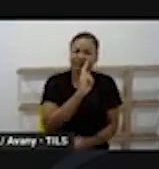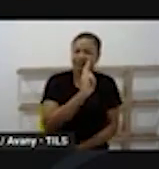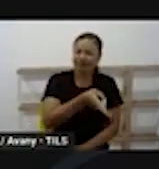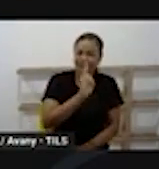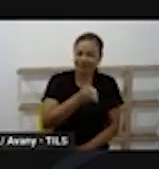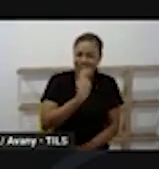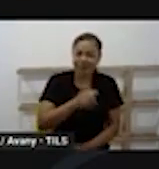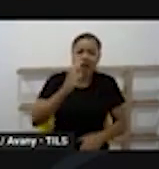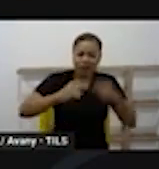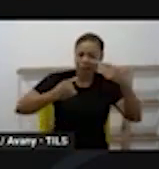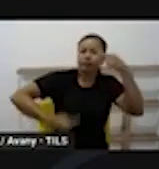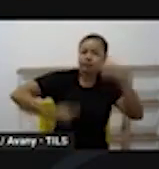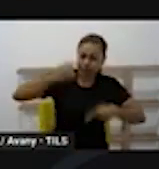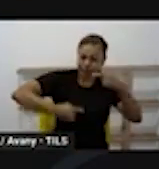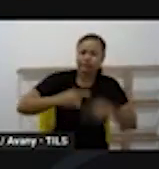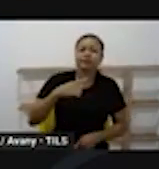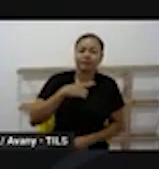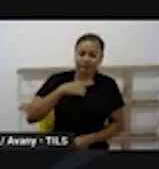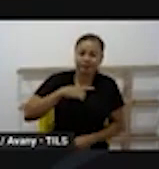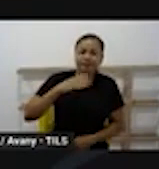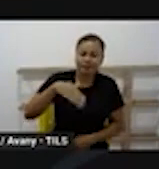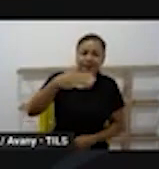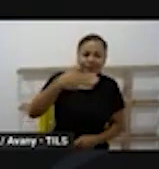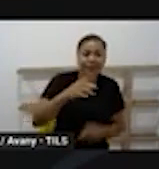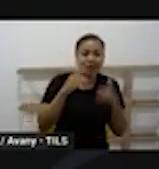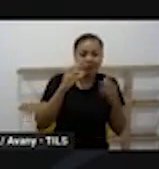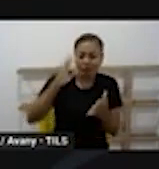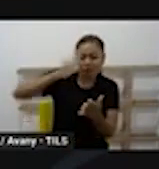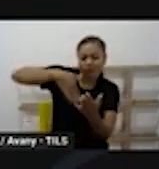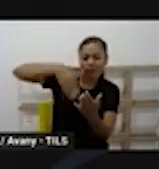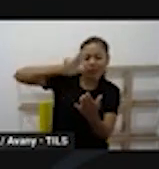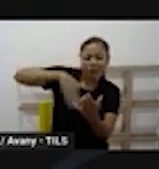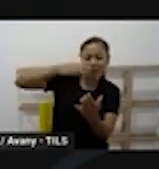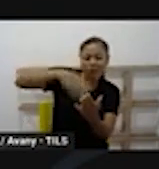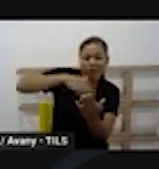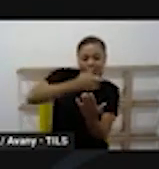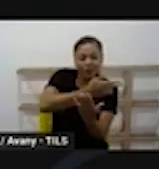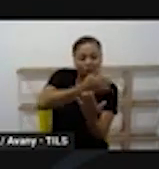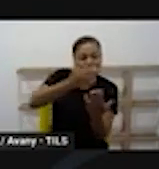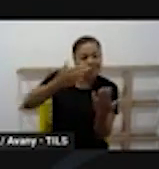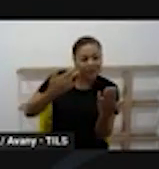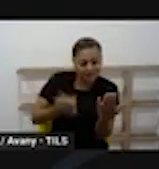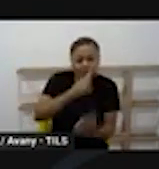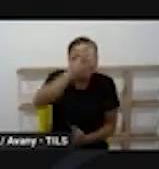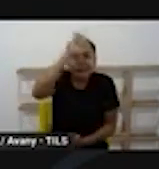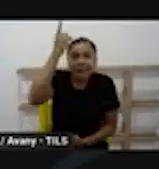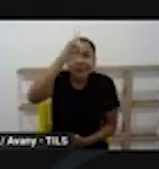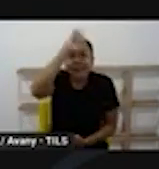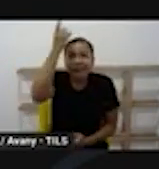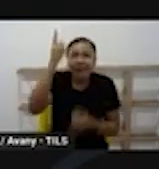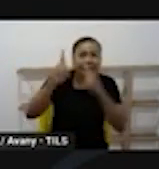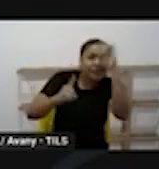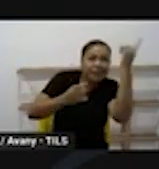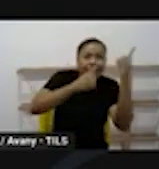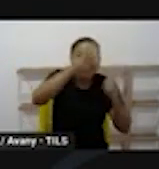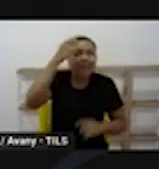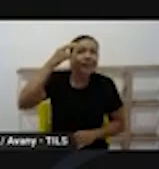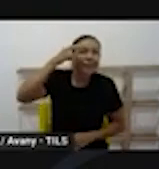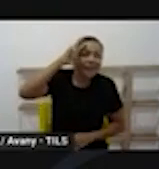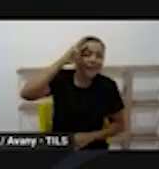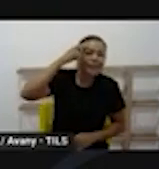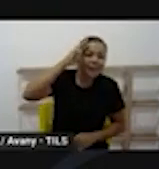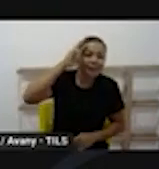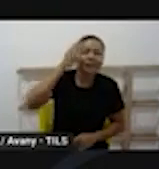transgredir as tintas que me pintaram e a história que inventaram para ela. Desejo esta